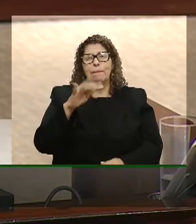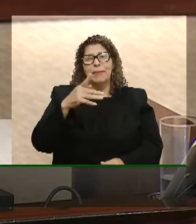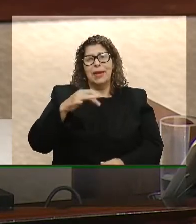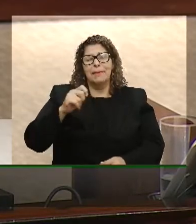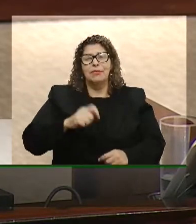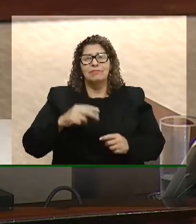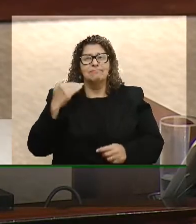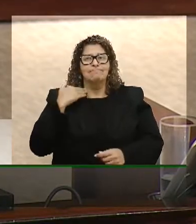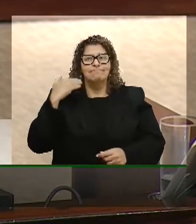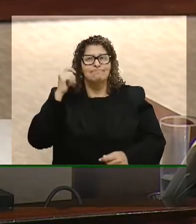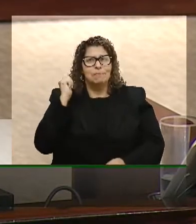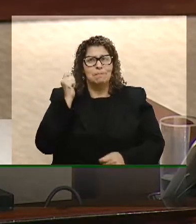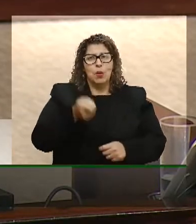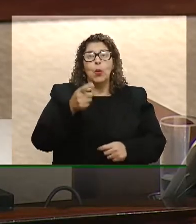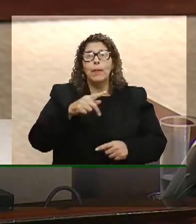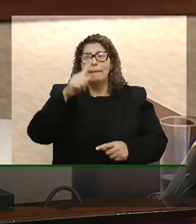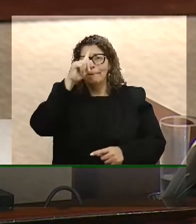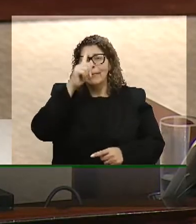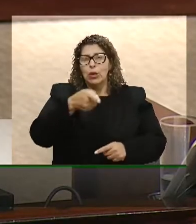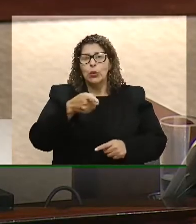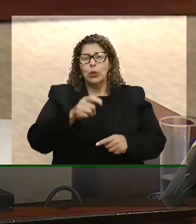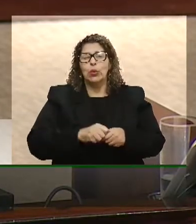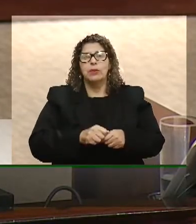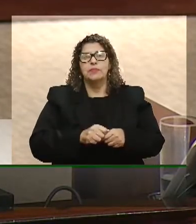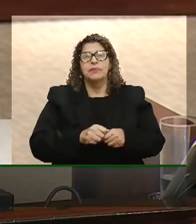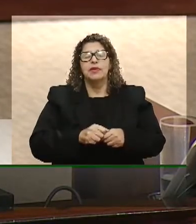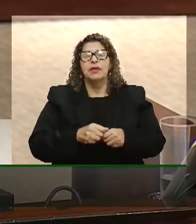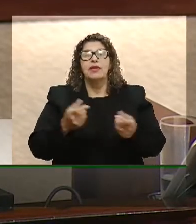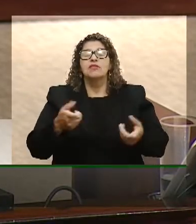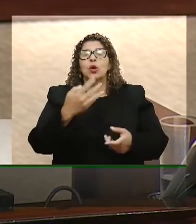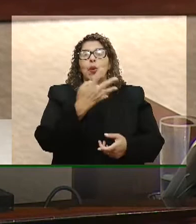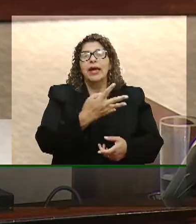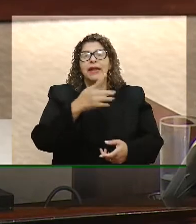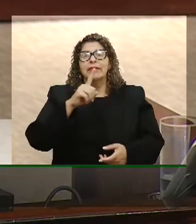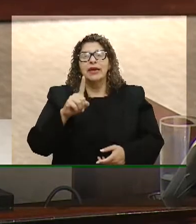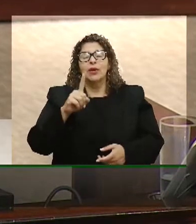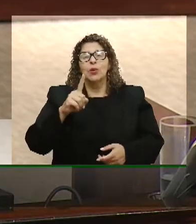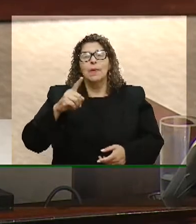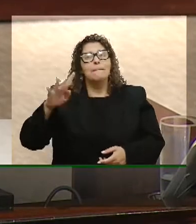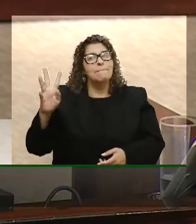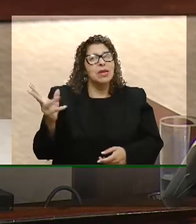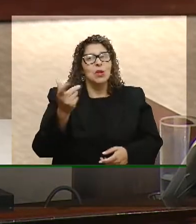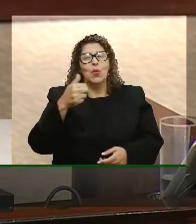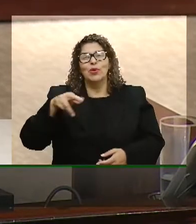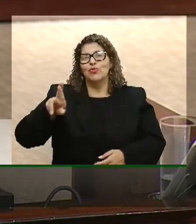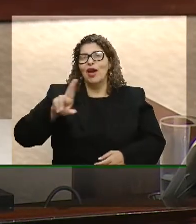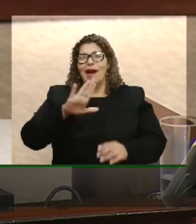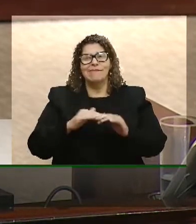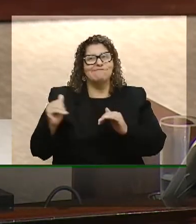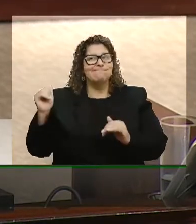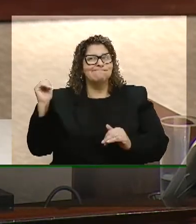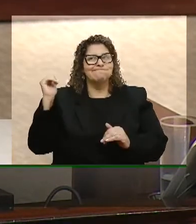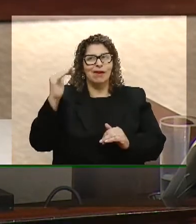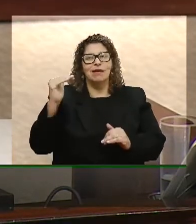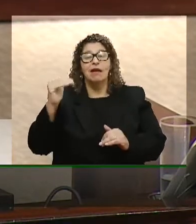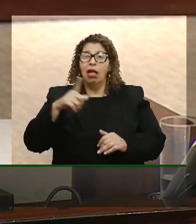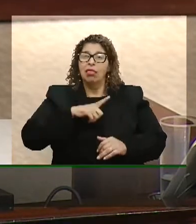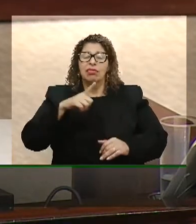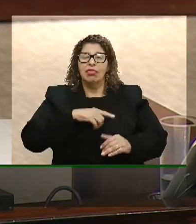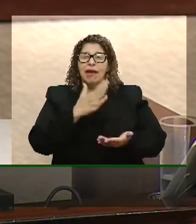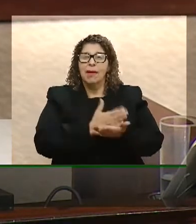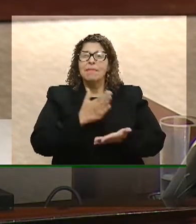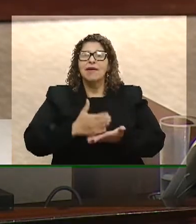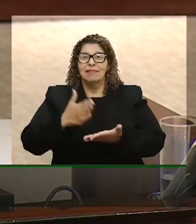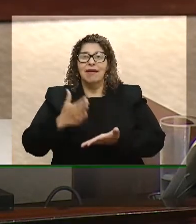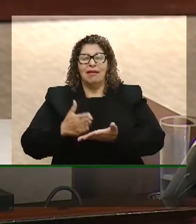Vocês imaginem, se nós tivemos 41 milhões de reais de superávit até a parcela da dívida que o governo